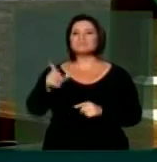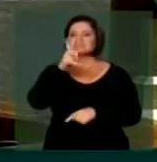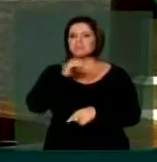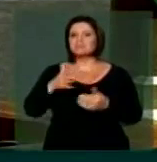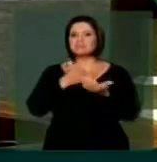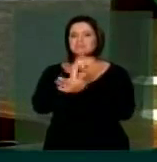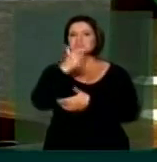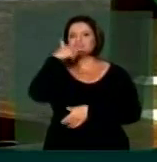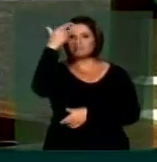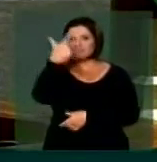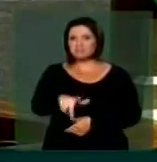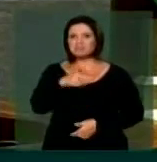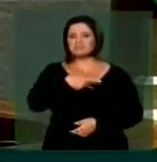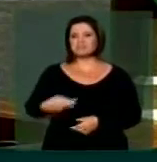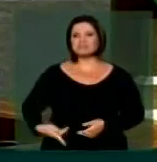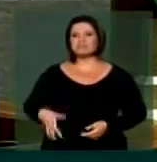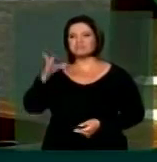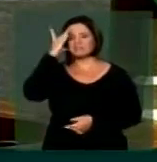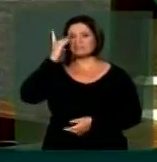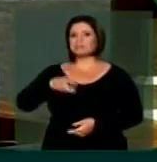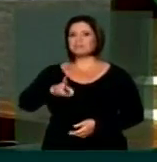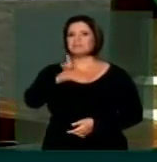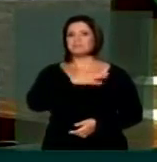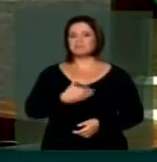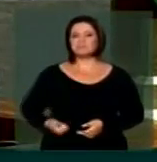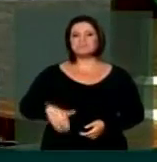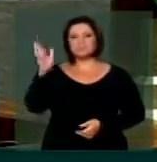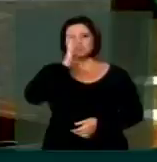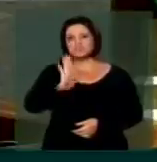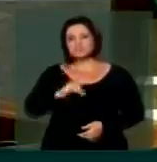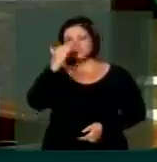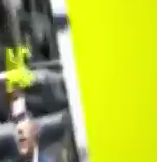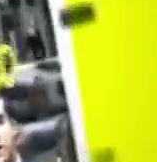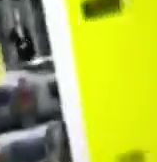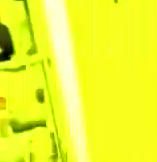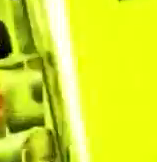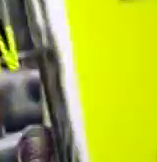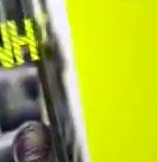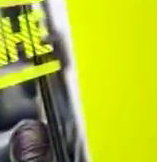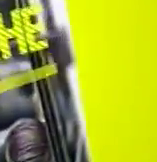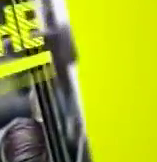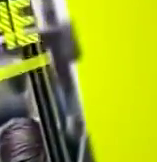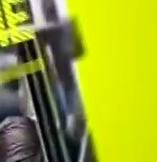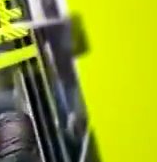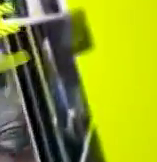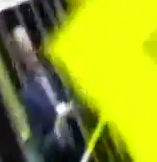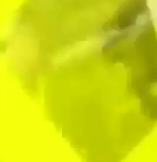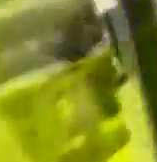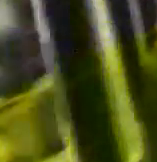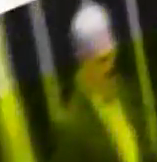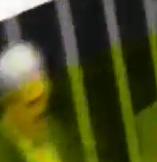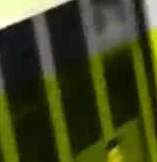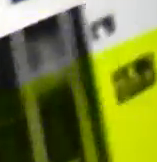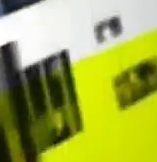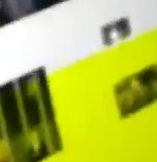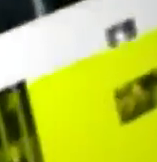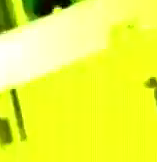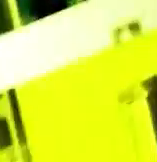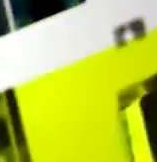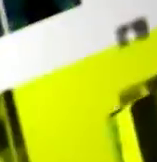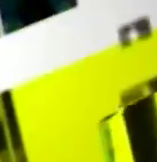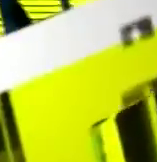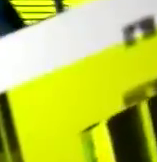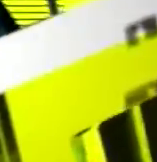reelegeremos a presidenta Dilma para continuar governando o Brasil. Muito obrigado, presidente. E não que sejam menos importantes,